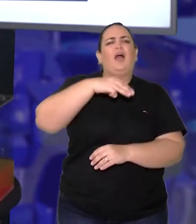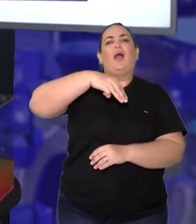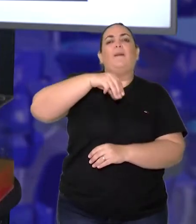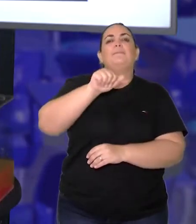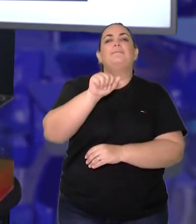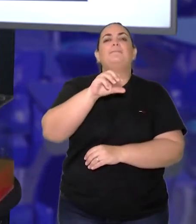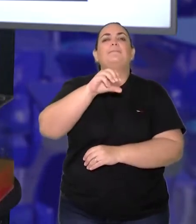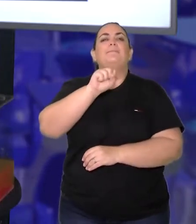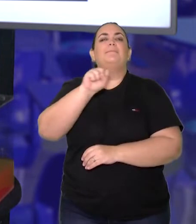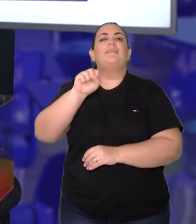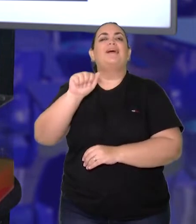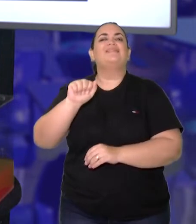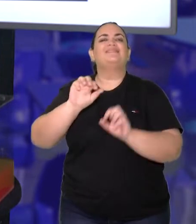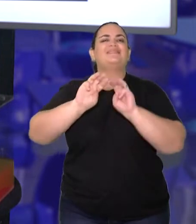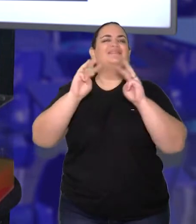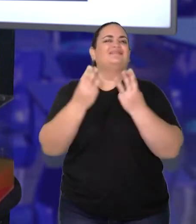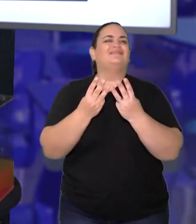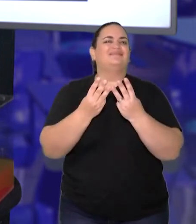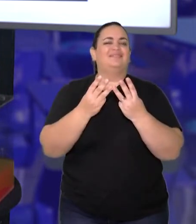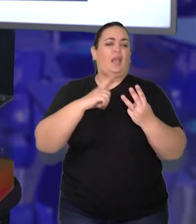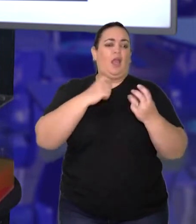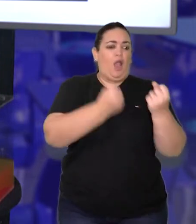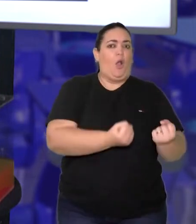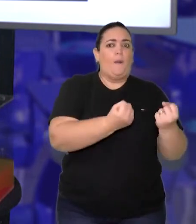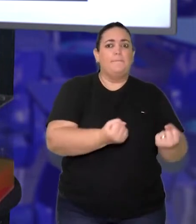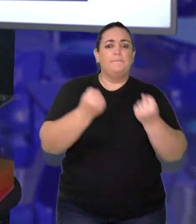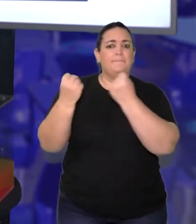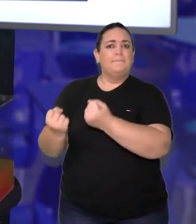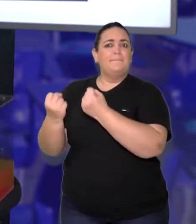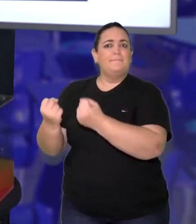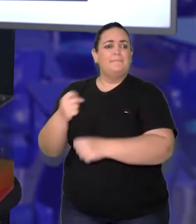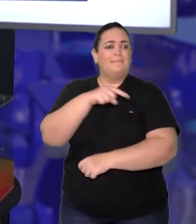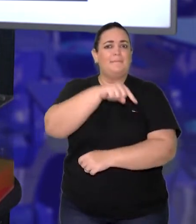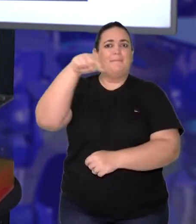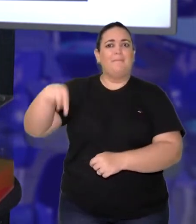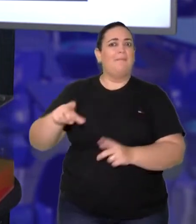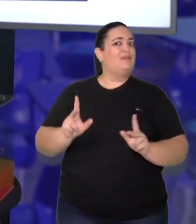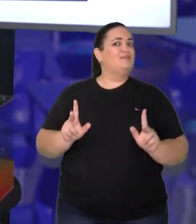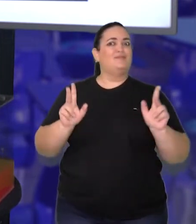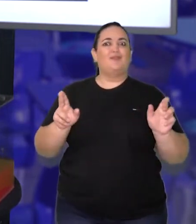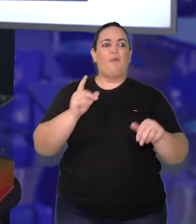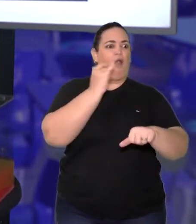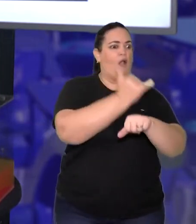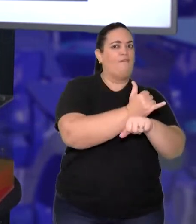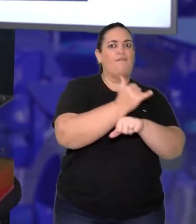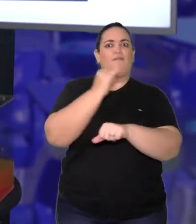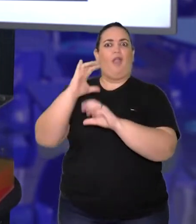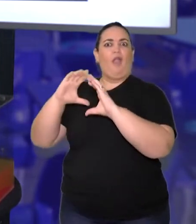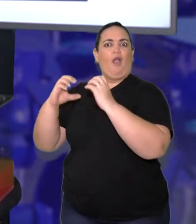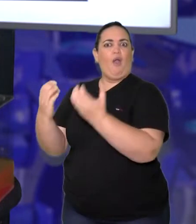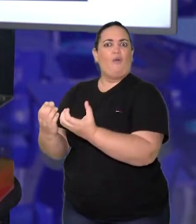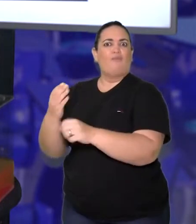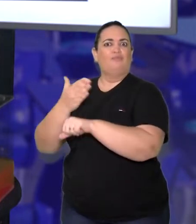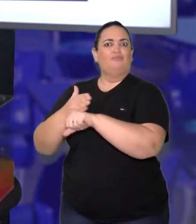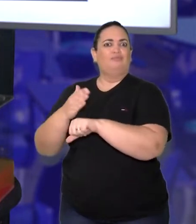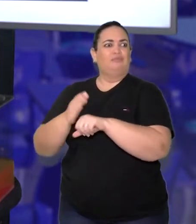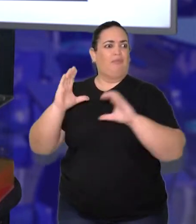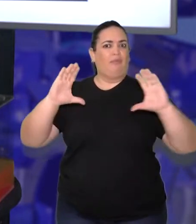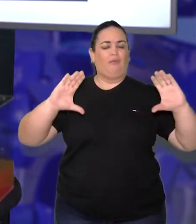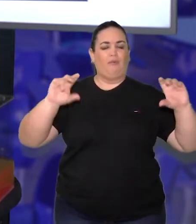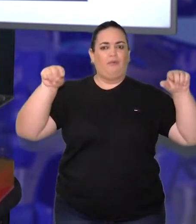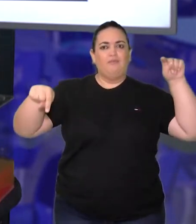peso das duas situações são iguais. Tanto do algodão quanto do ferro, eles têm a mesma massa, é a mesma quantidade.